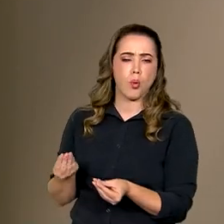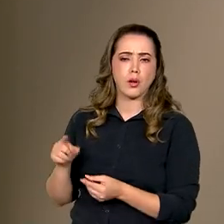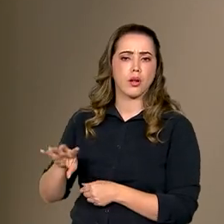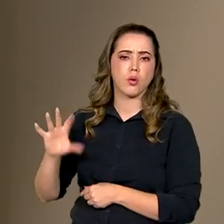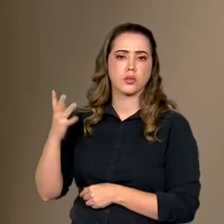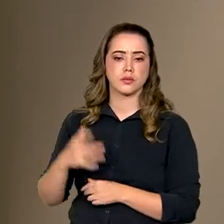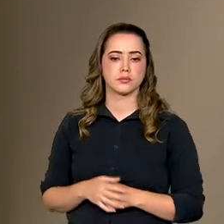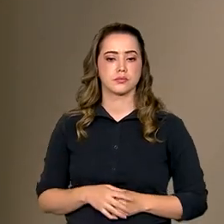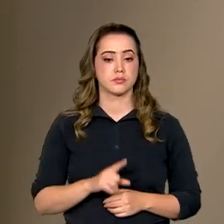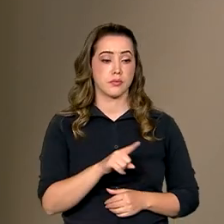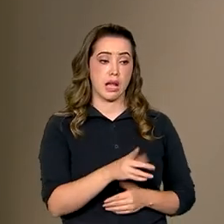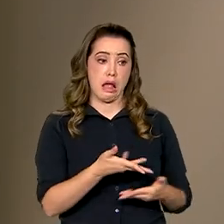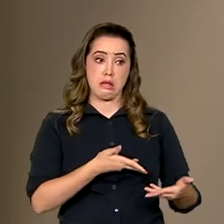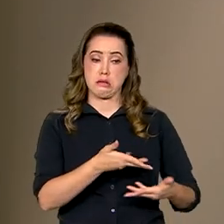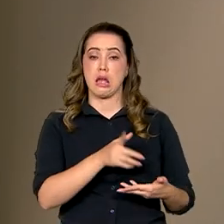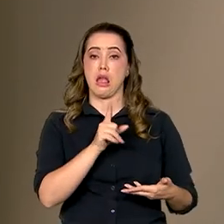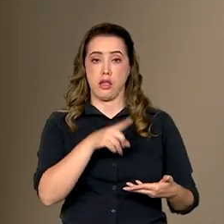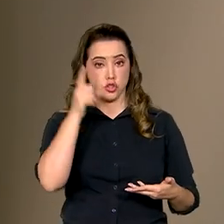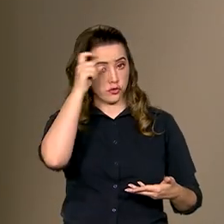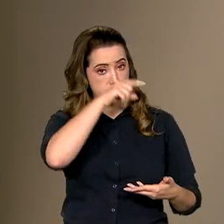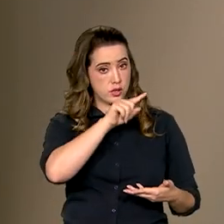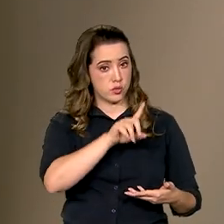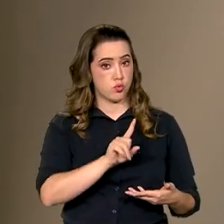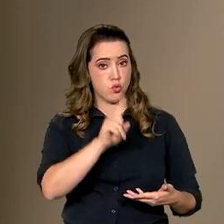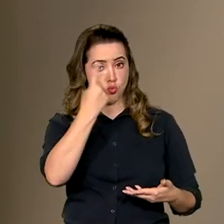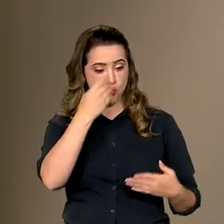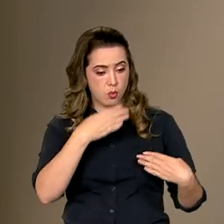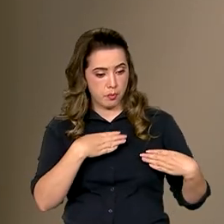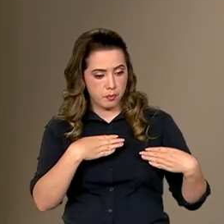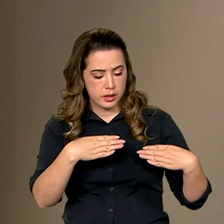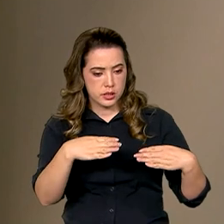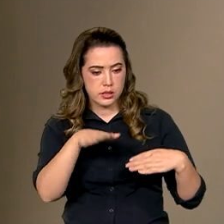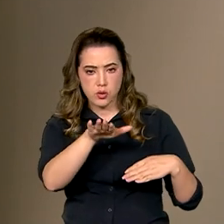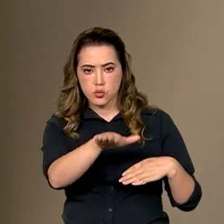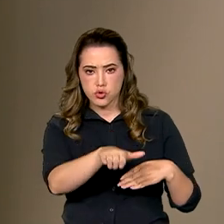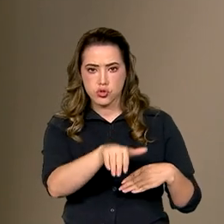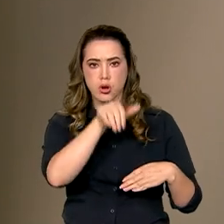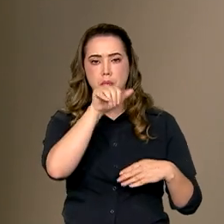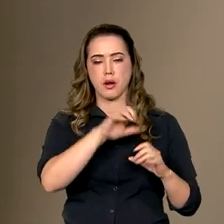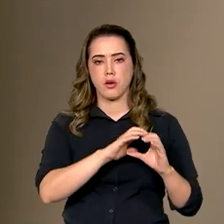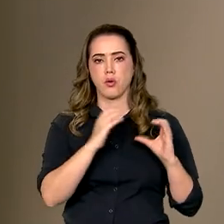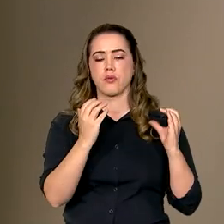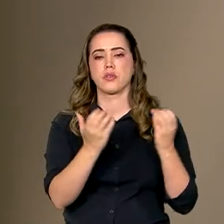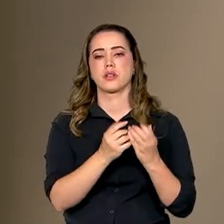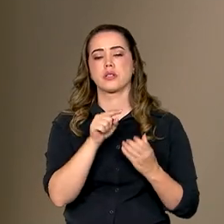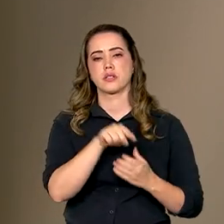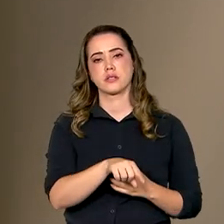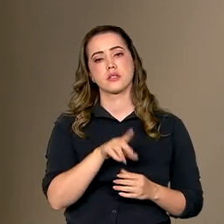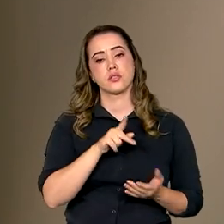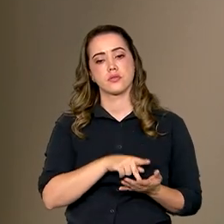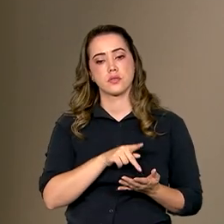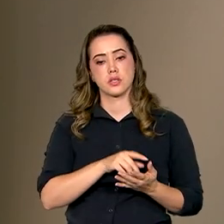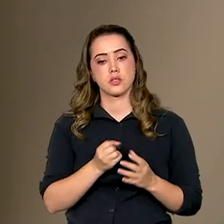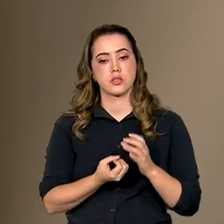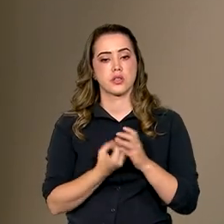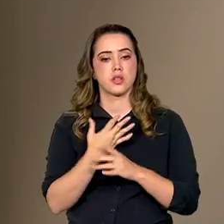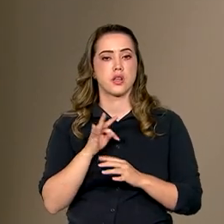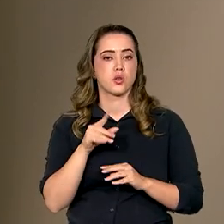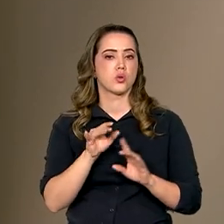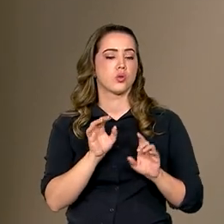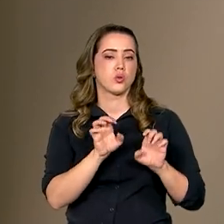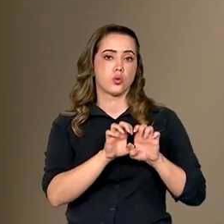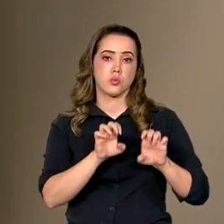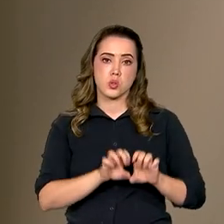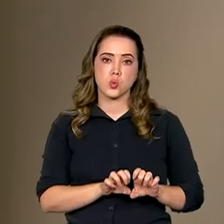é muito trabalhosa, né? E quando um ministério convoca a conferência, ele, na verdade, cria toda uma